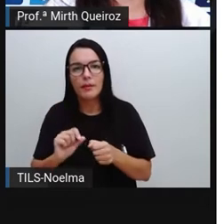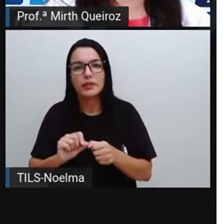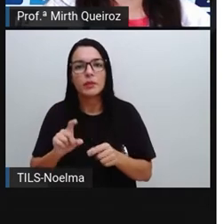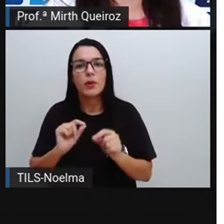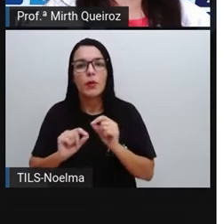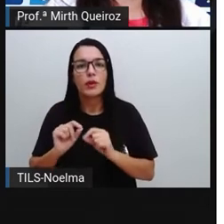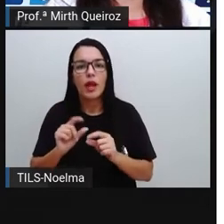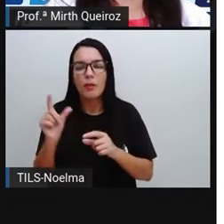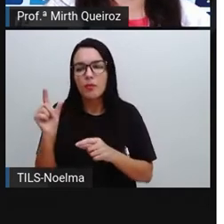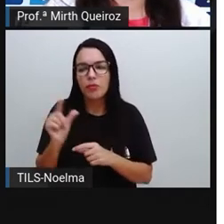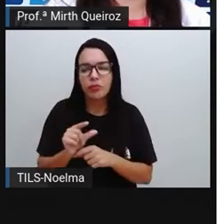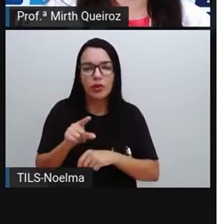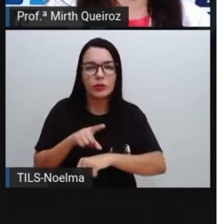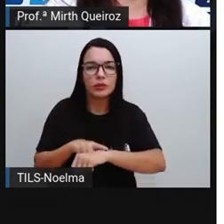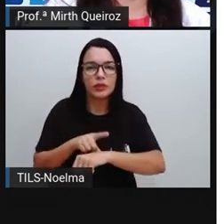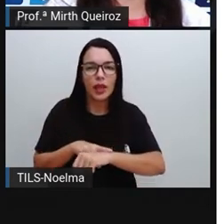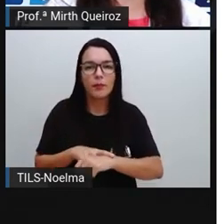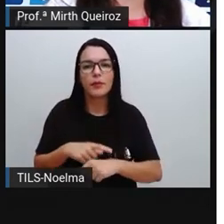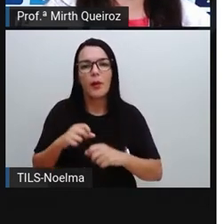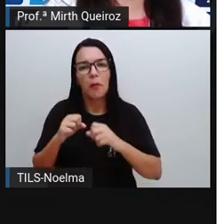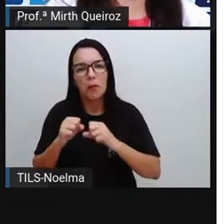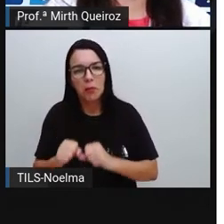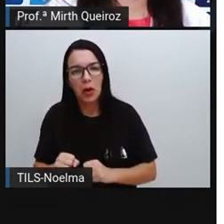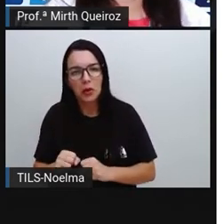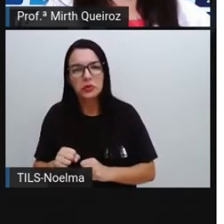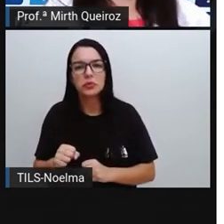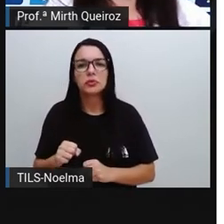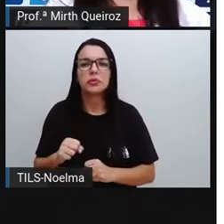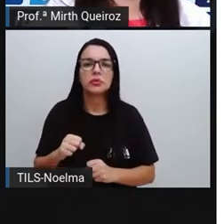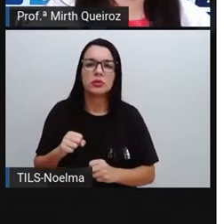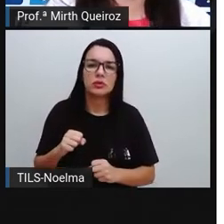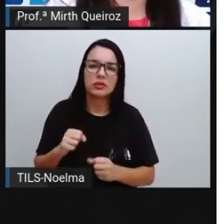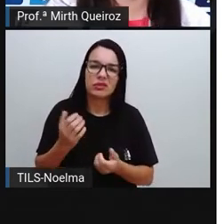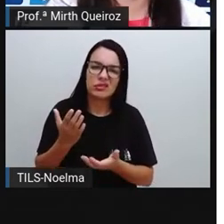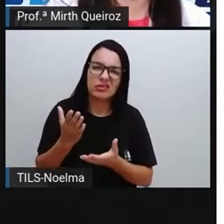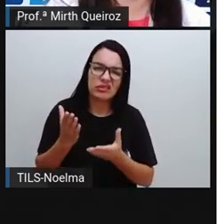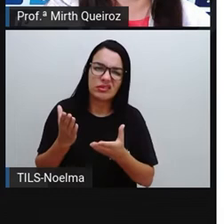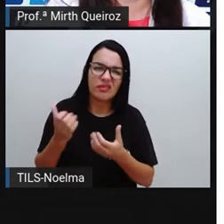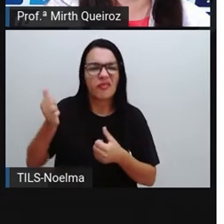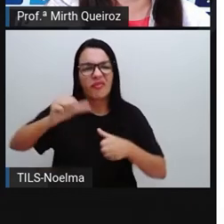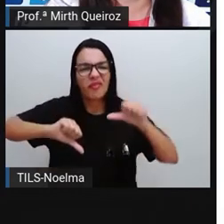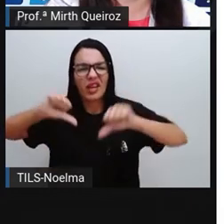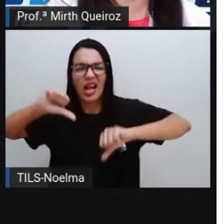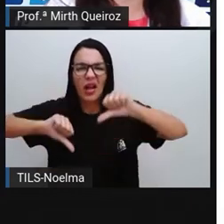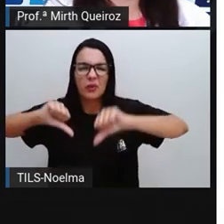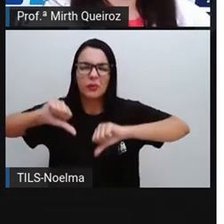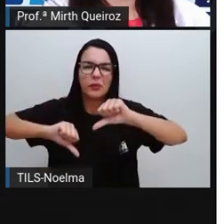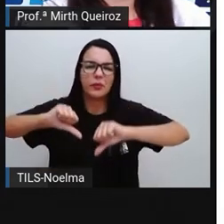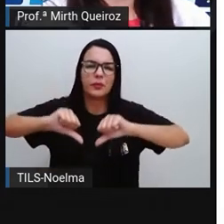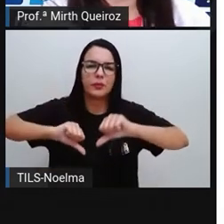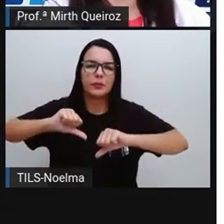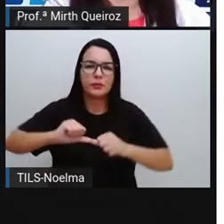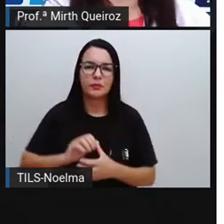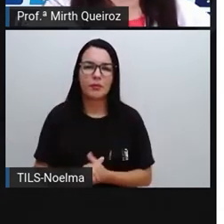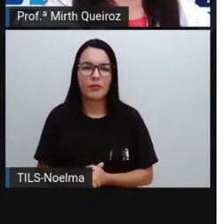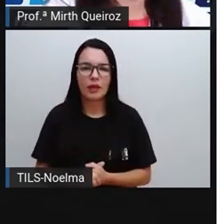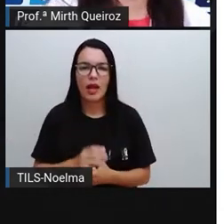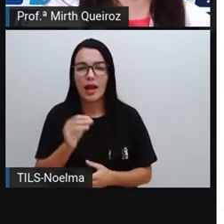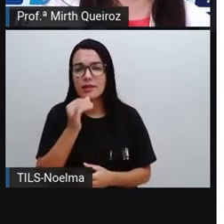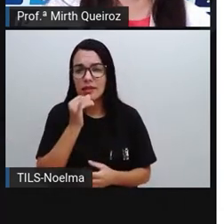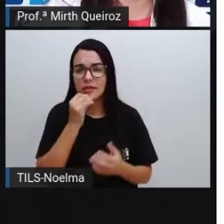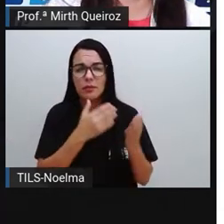que em período curto de tempo, em relação aos bens de consumo duráveis. Se a gente for fazer uma comparação, porque eles vão estragar, né?